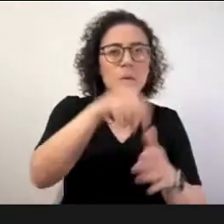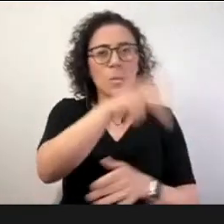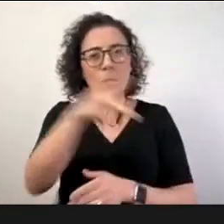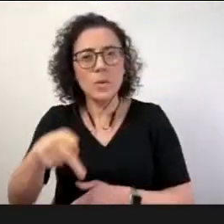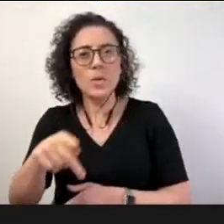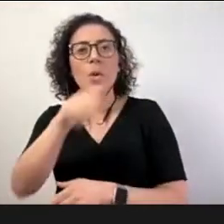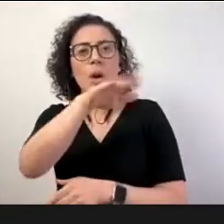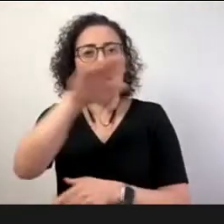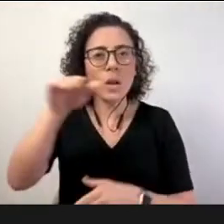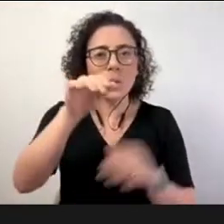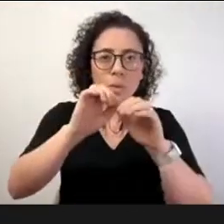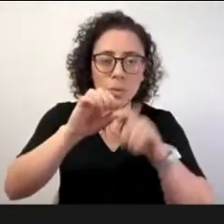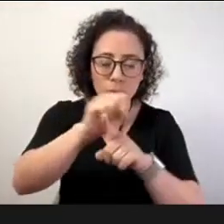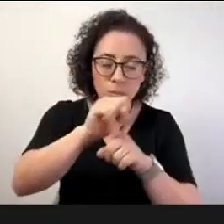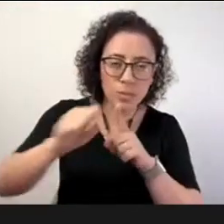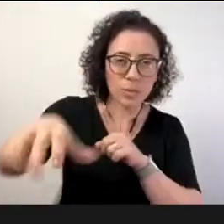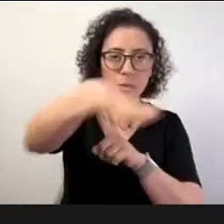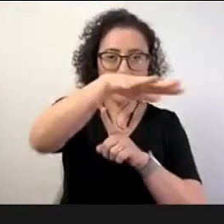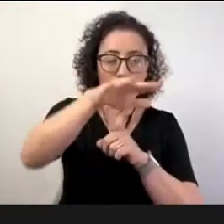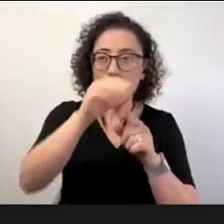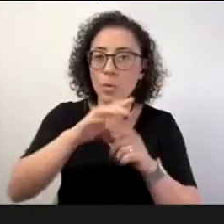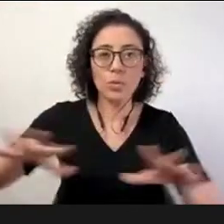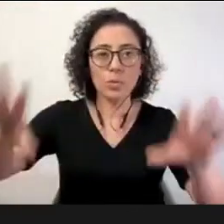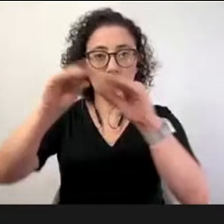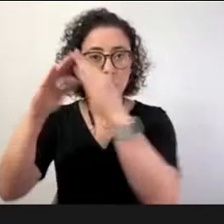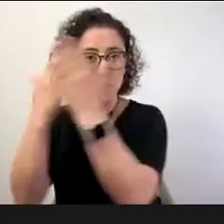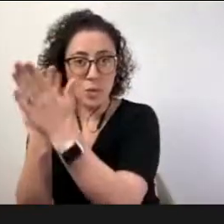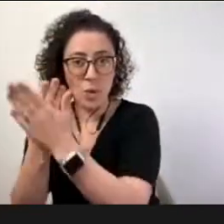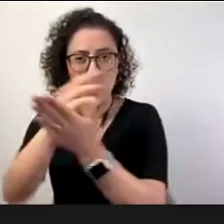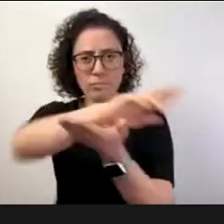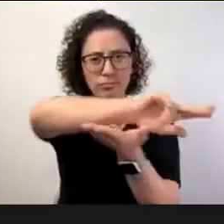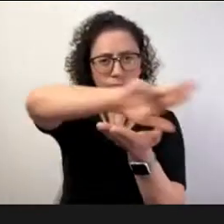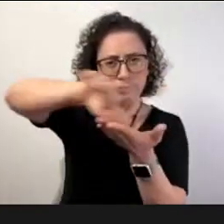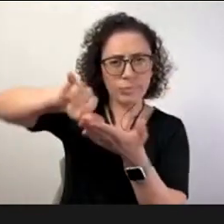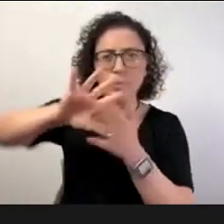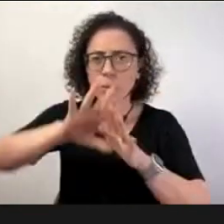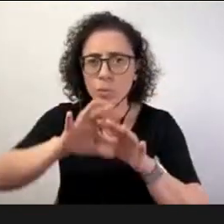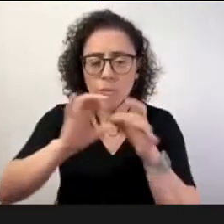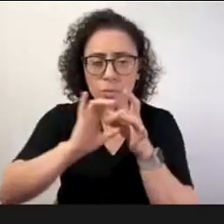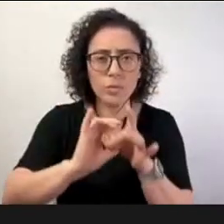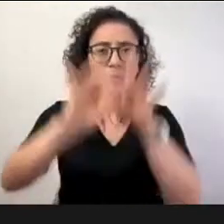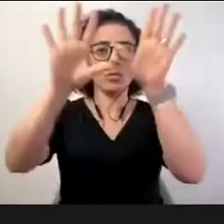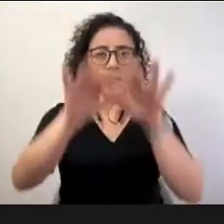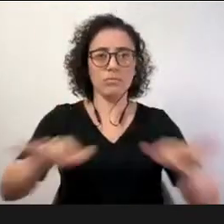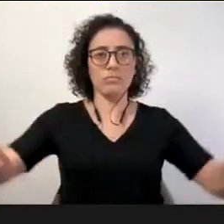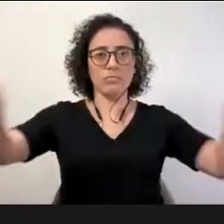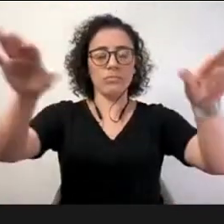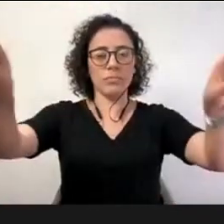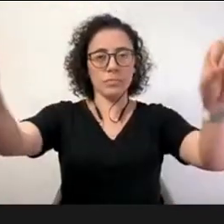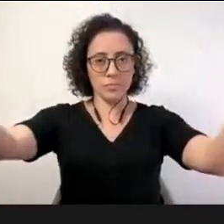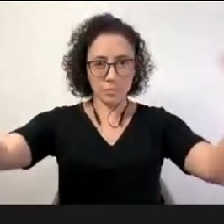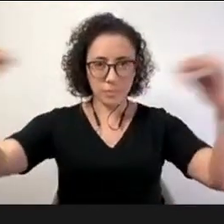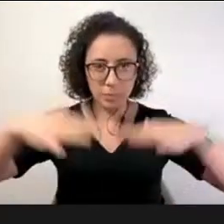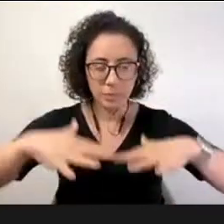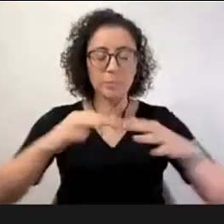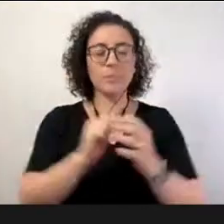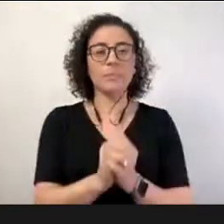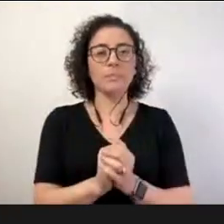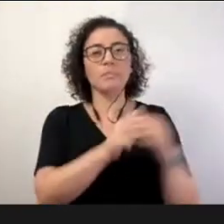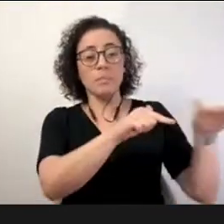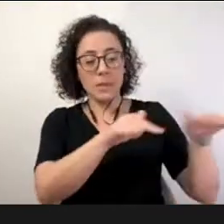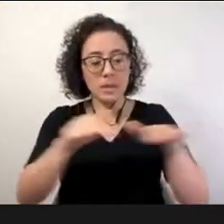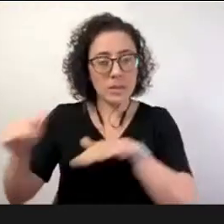comunidade e instituições de ensino. Está sendo realizado de 2 a 7 de agosto de 2021.